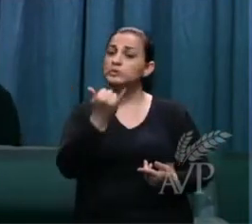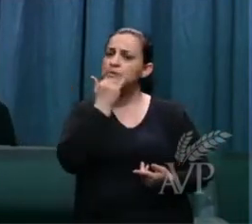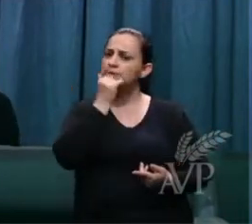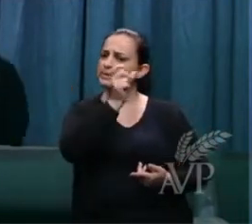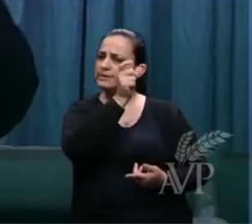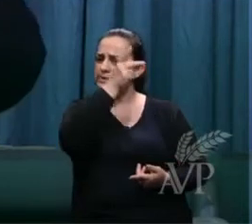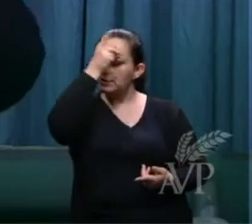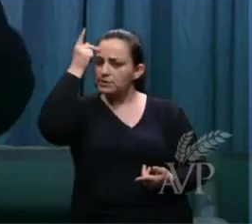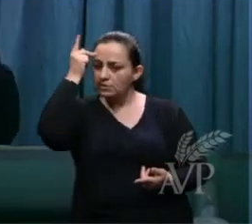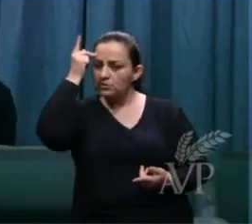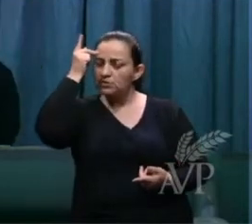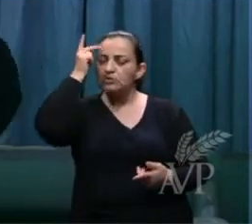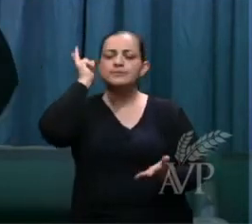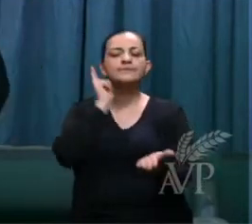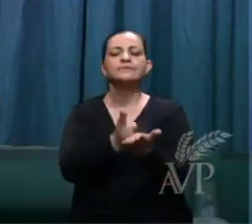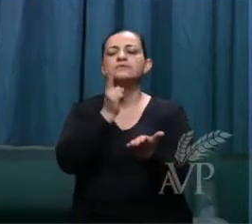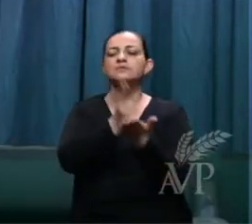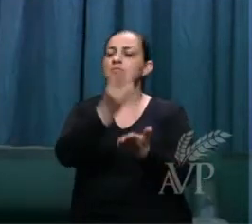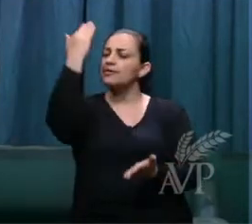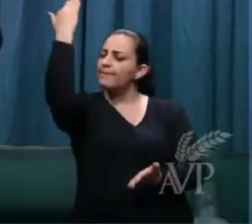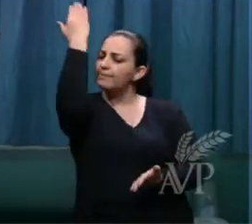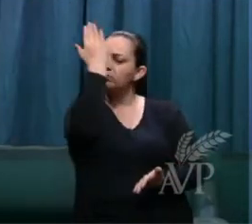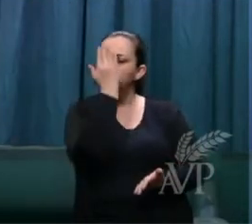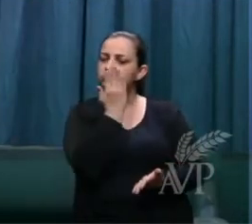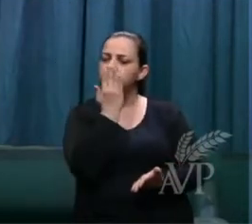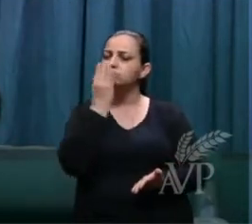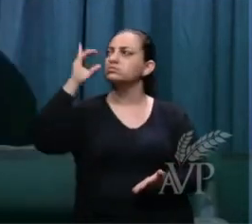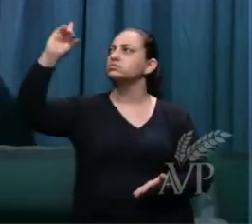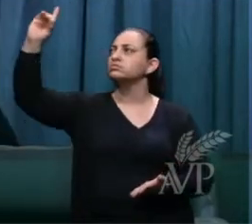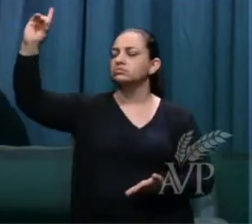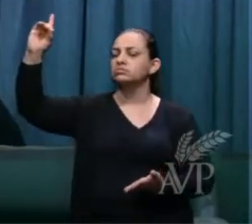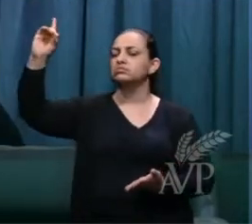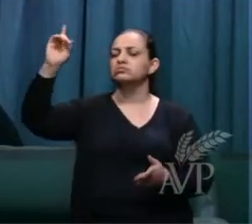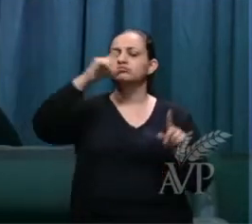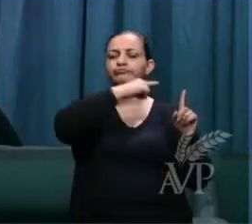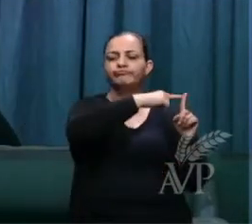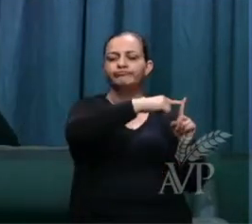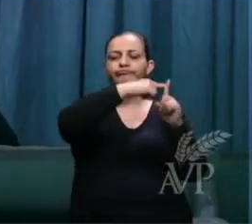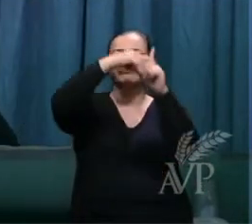perdoa perante Cristo perante Deus perante o calvário